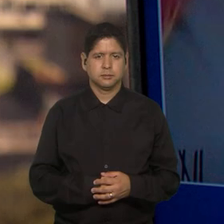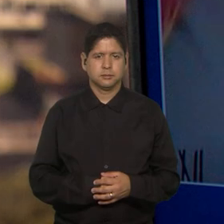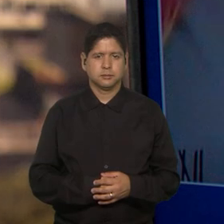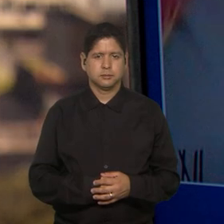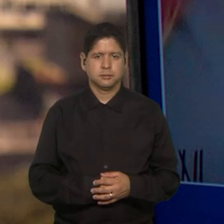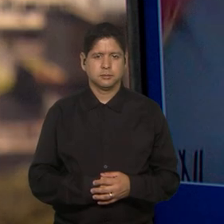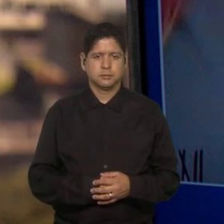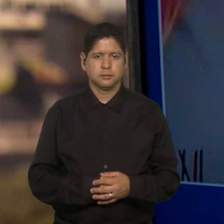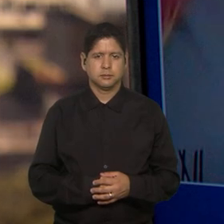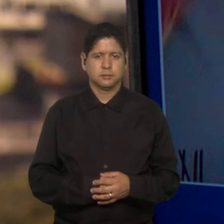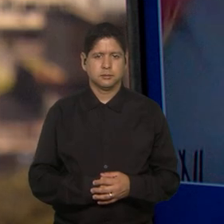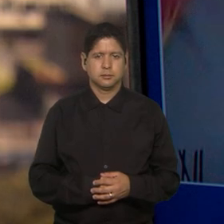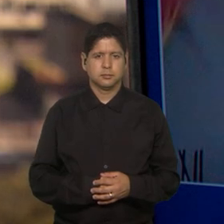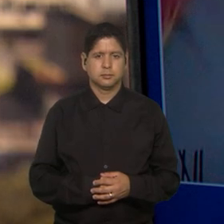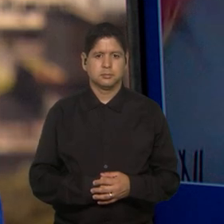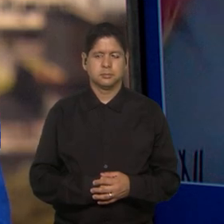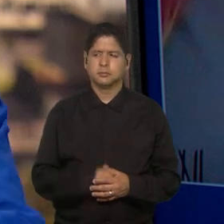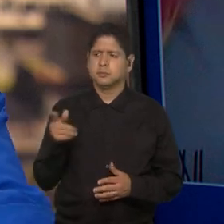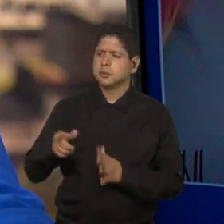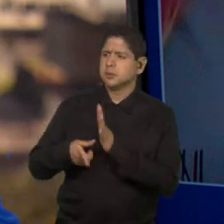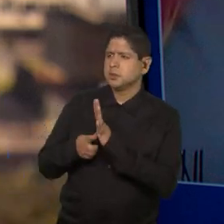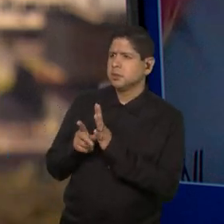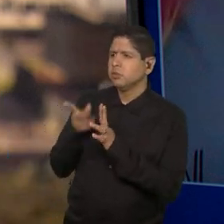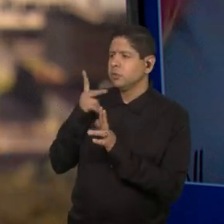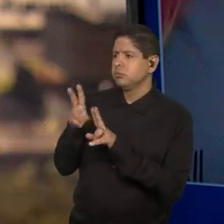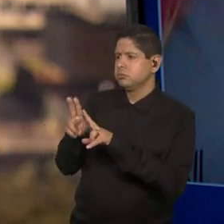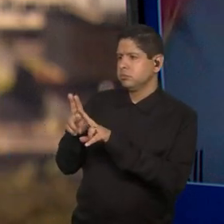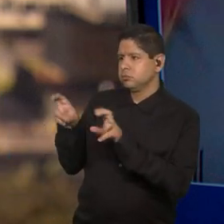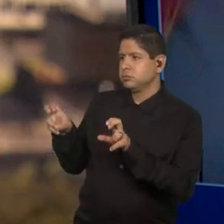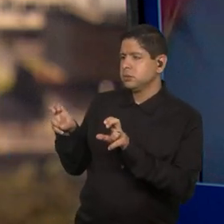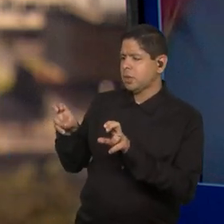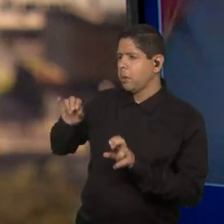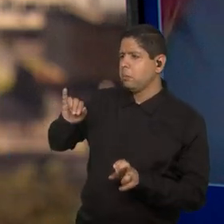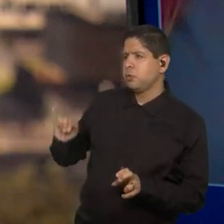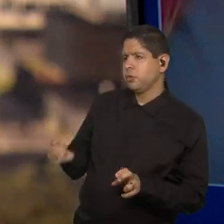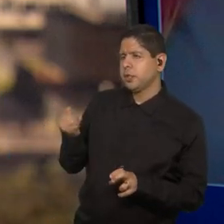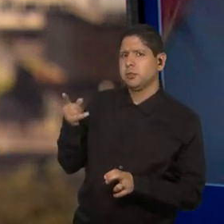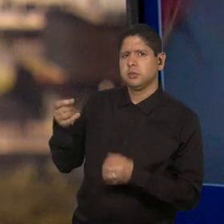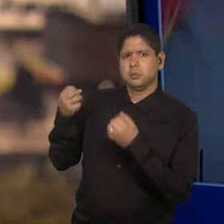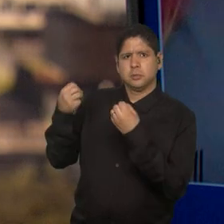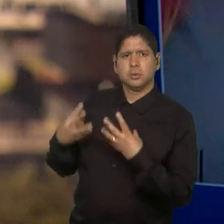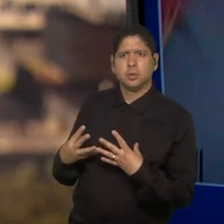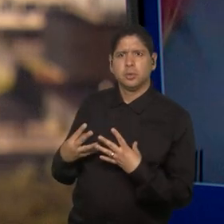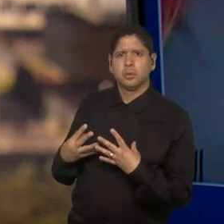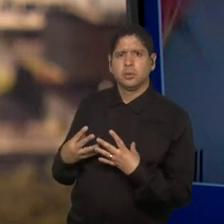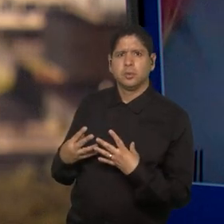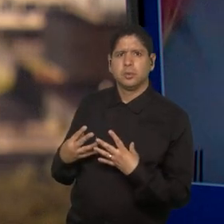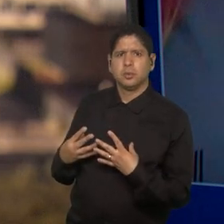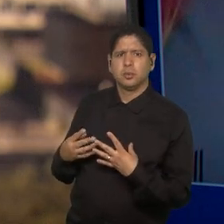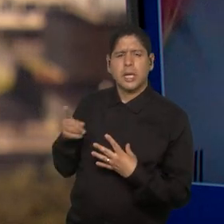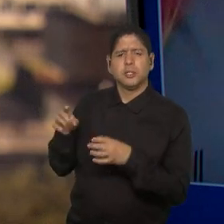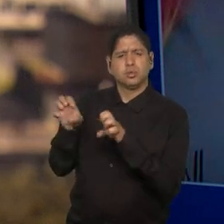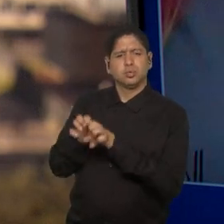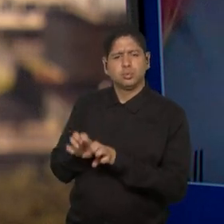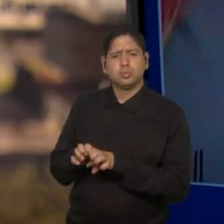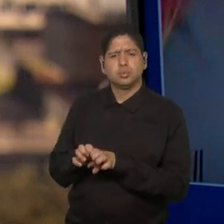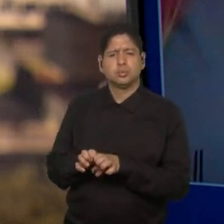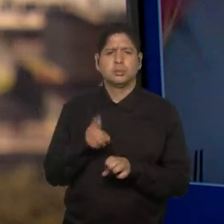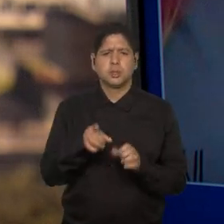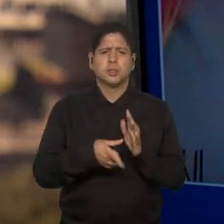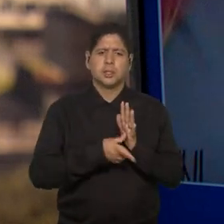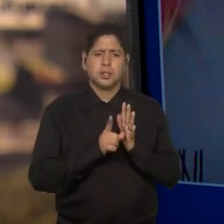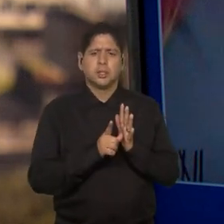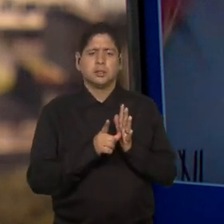do site de Vibradoras. Júlio, você falou sobre essa questão do aproveitamento dessa estrutura que a gente já teve